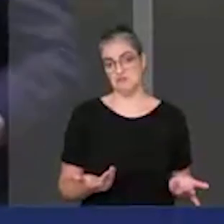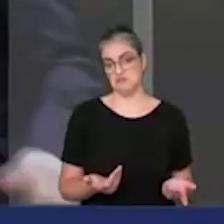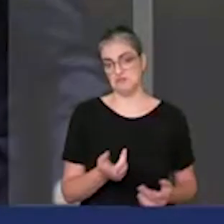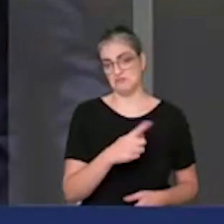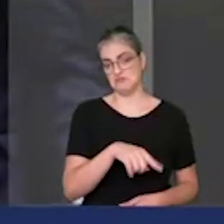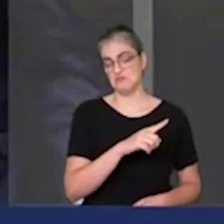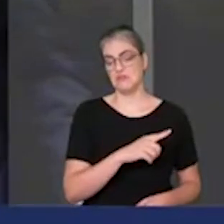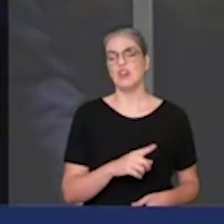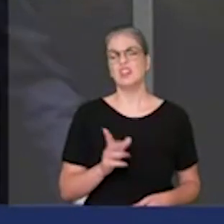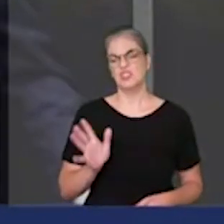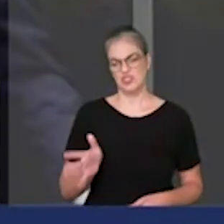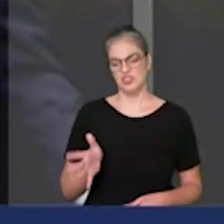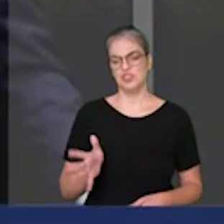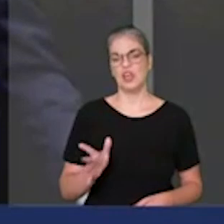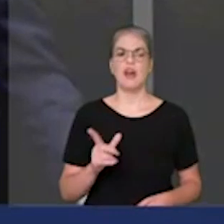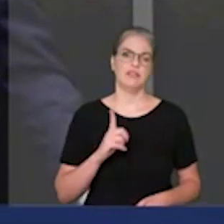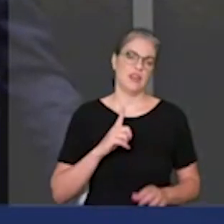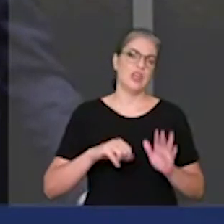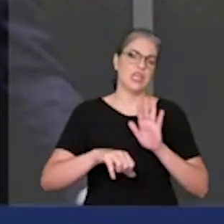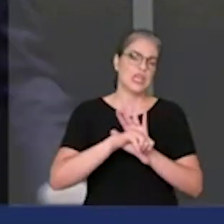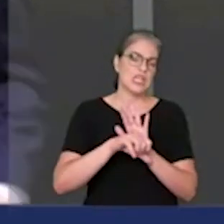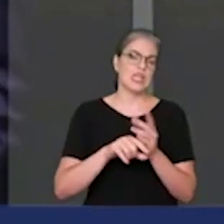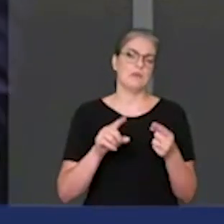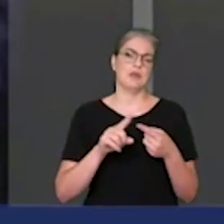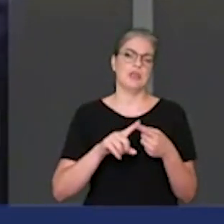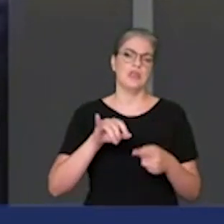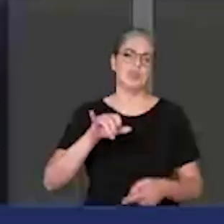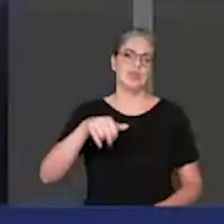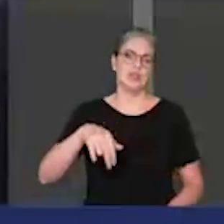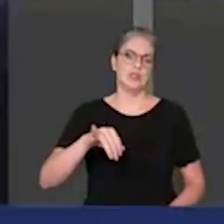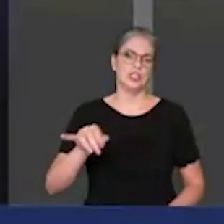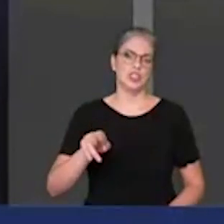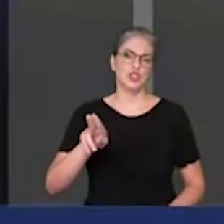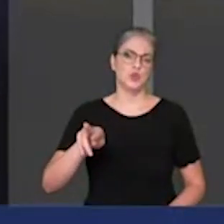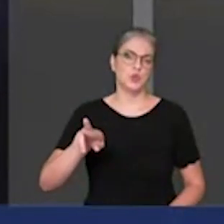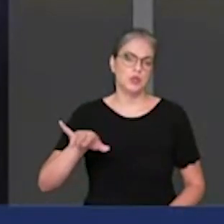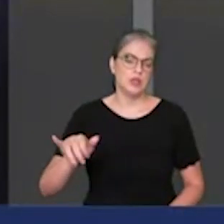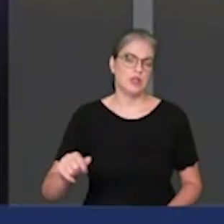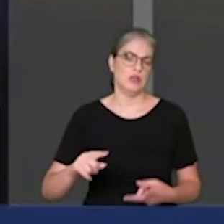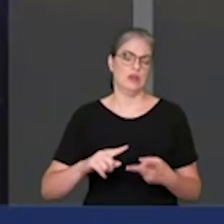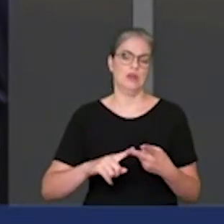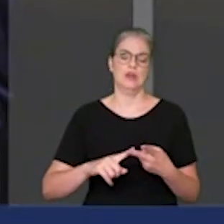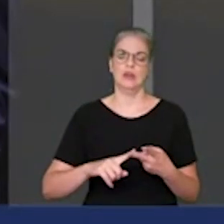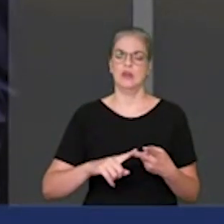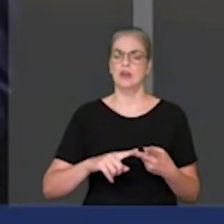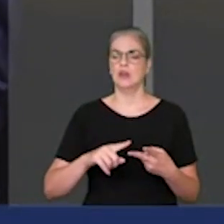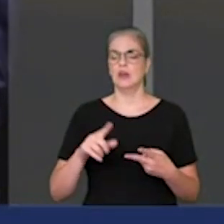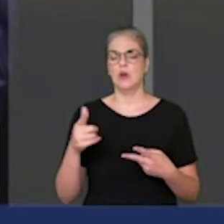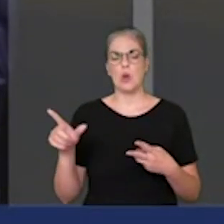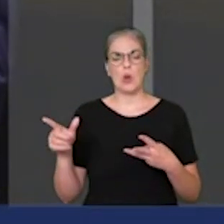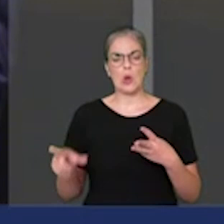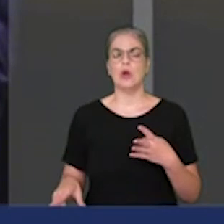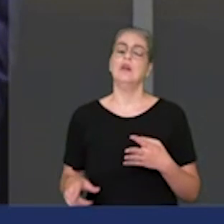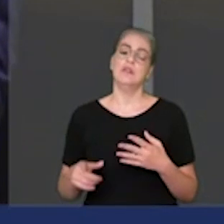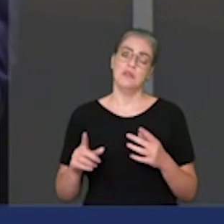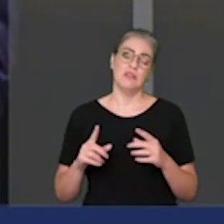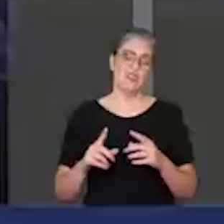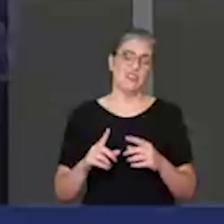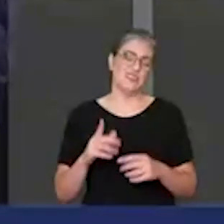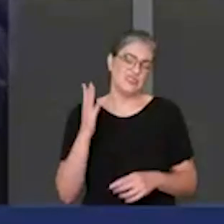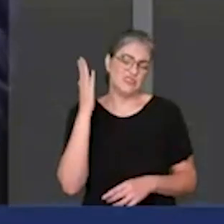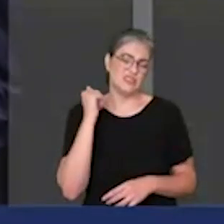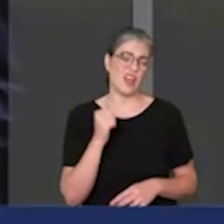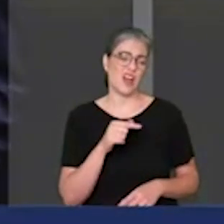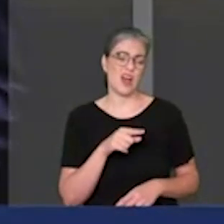Aliás, já tem crime por injúria, calúnia e difamação e a gente sabe que há uma turma aí que gosta de fazer essas três coisas e sair impune depois.